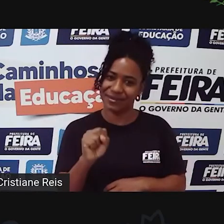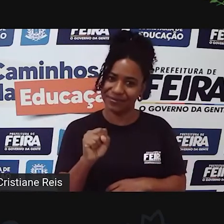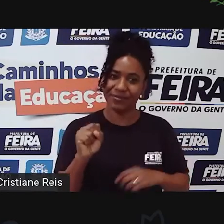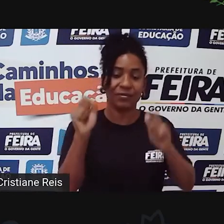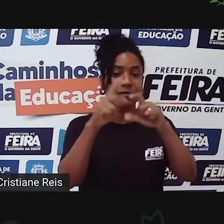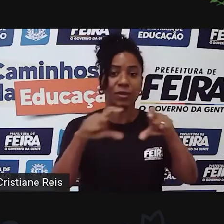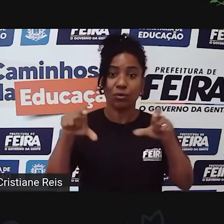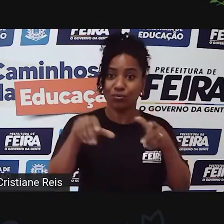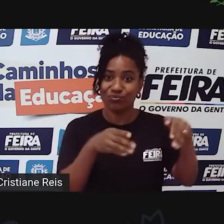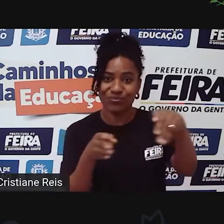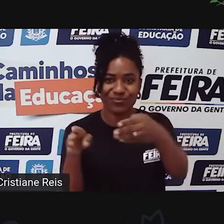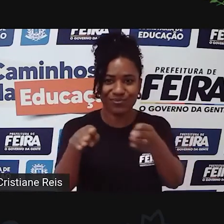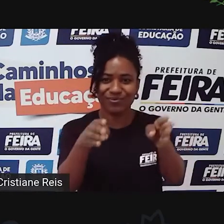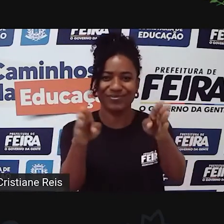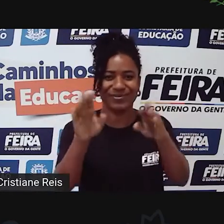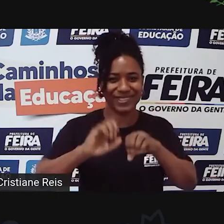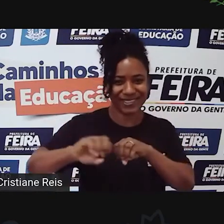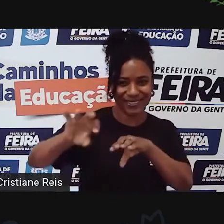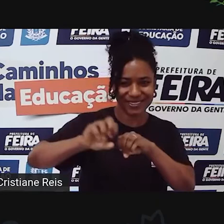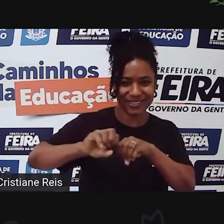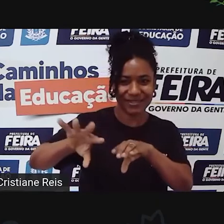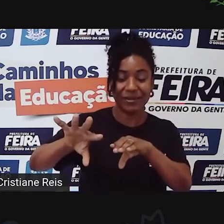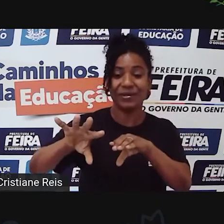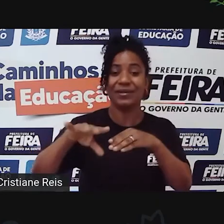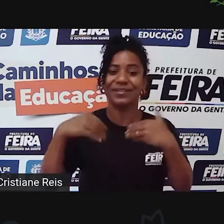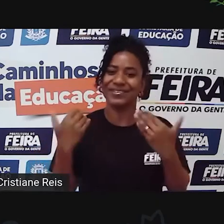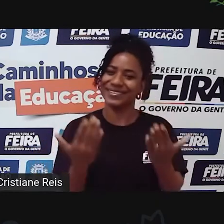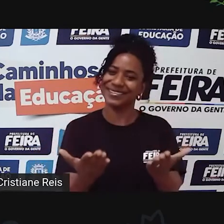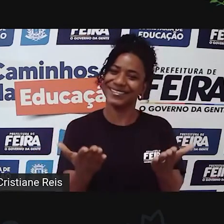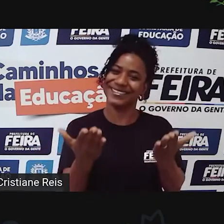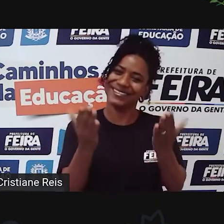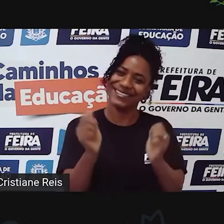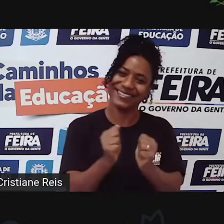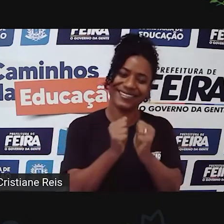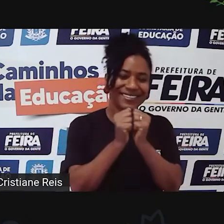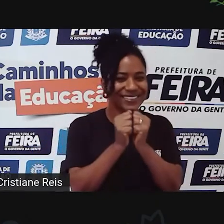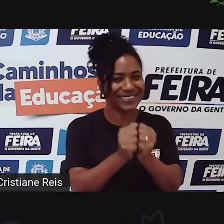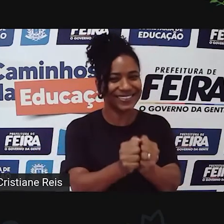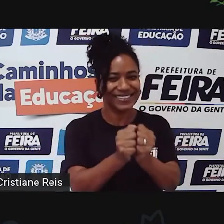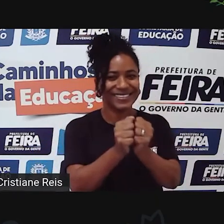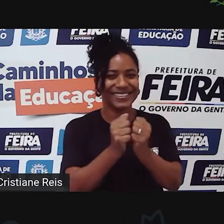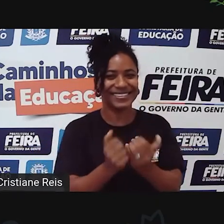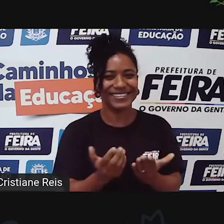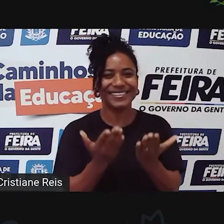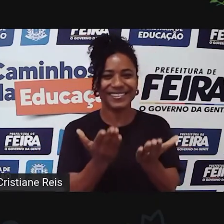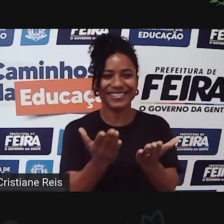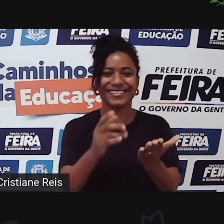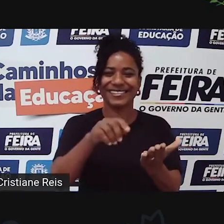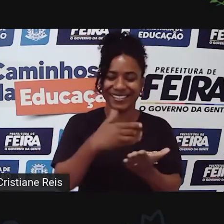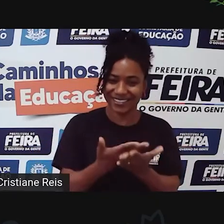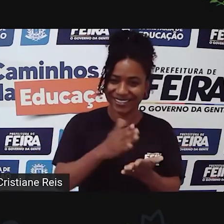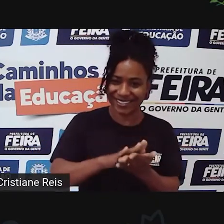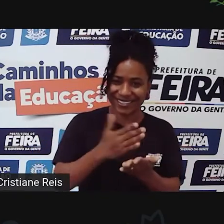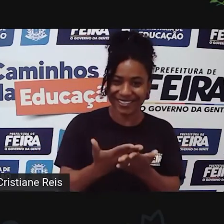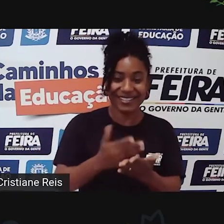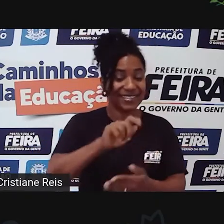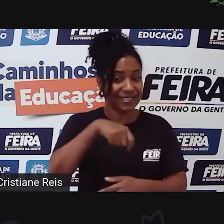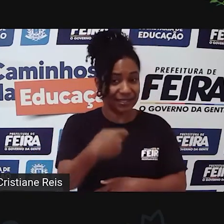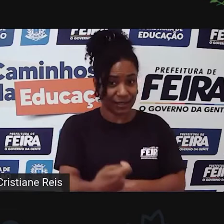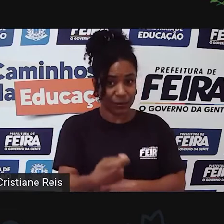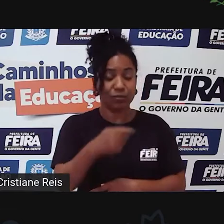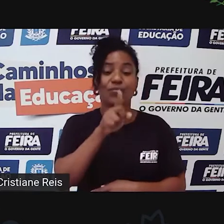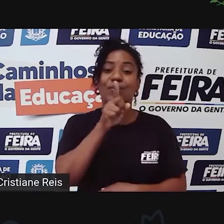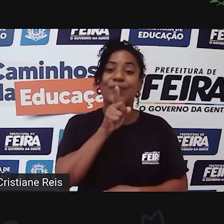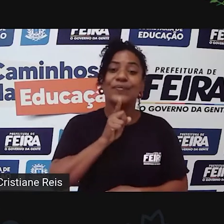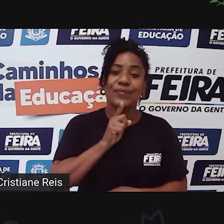frase, né, Caminhos da Educação. E aqui sempre, né, a nossa bela da companhia de Cristiane, né, a intérprete que